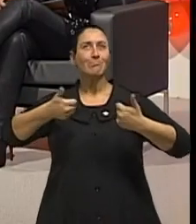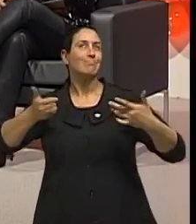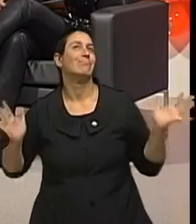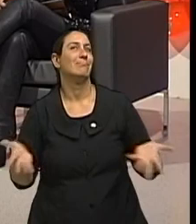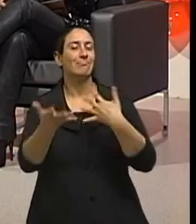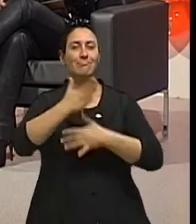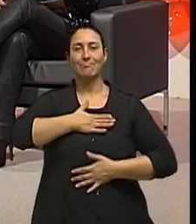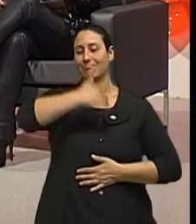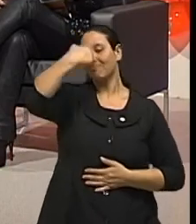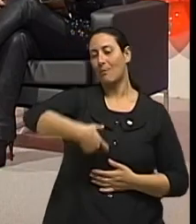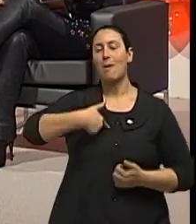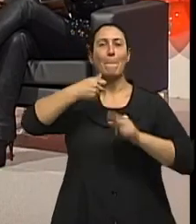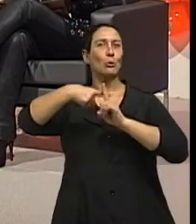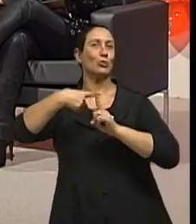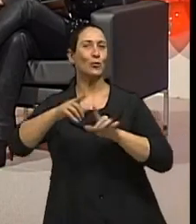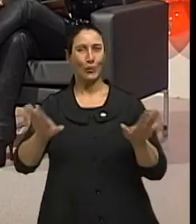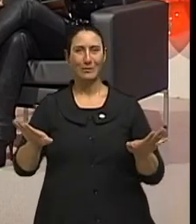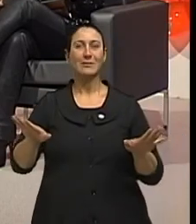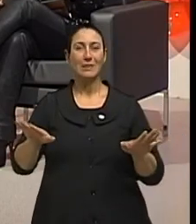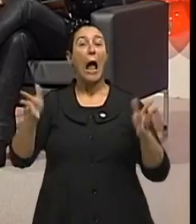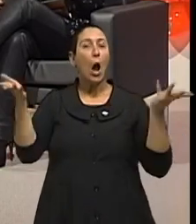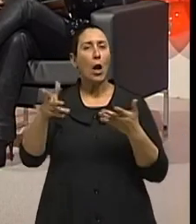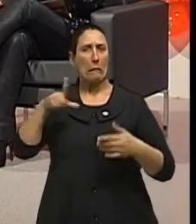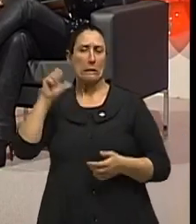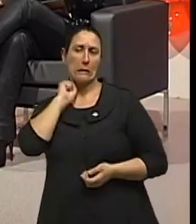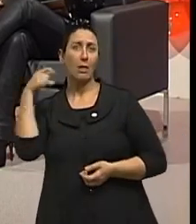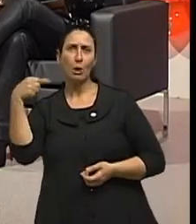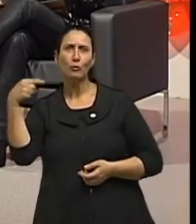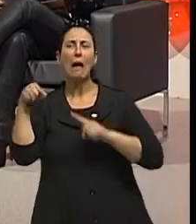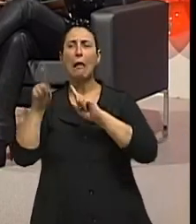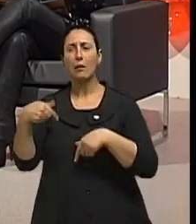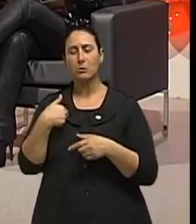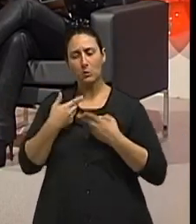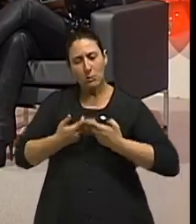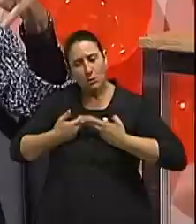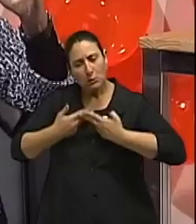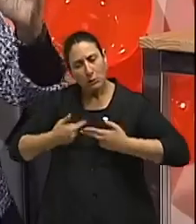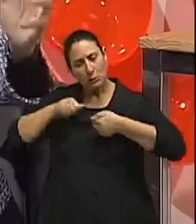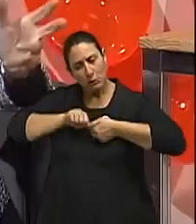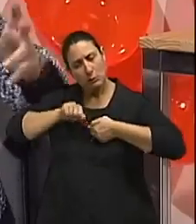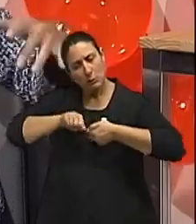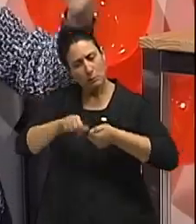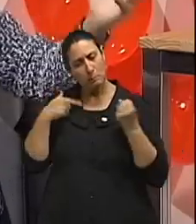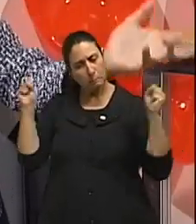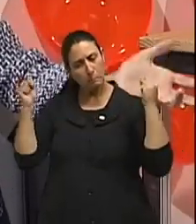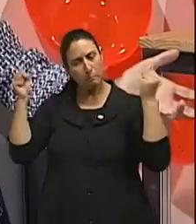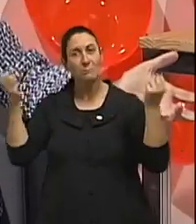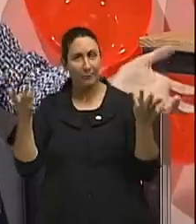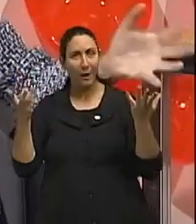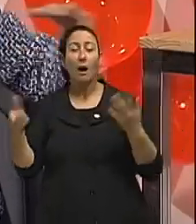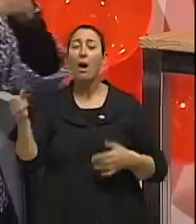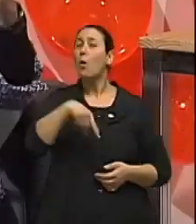Exatamente. Ele nos estimula, ele nos motiva. Então, é praticar um hobby, é fazer uma atividade física, é participar de uma aula de dança com